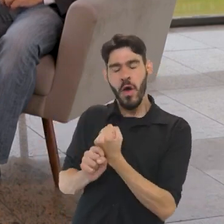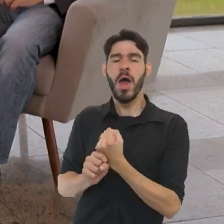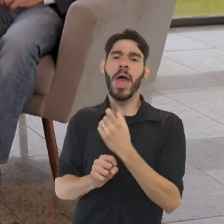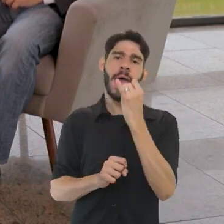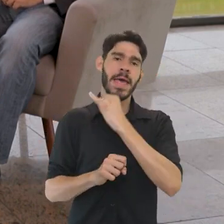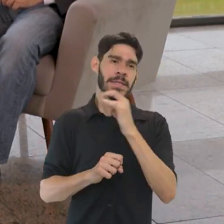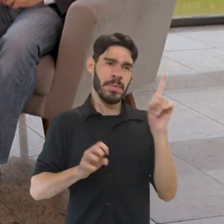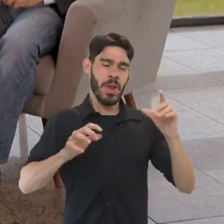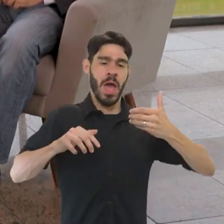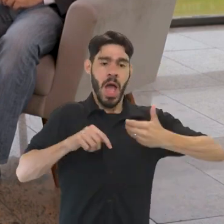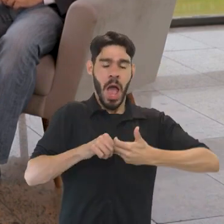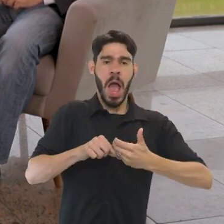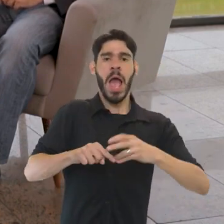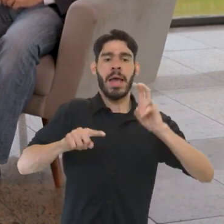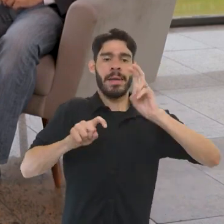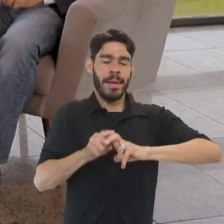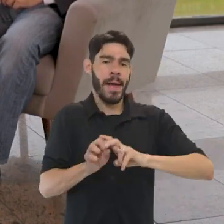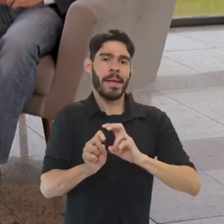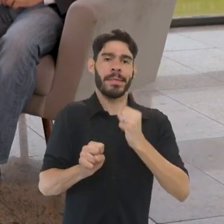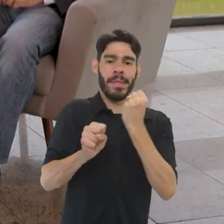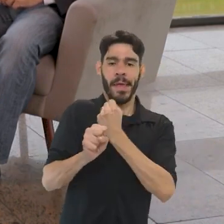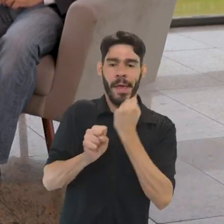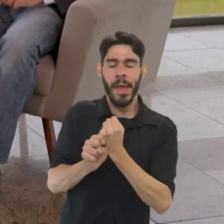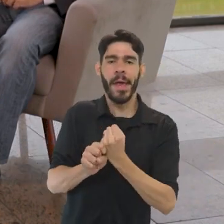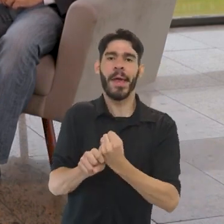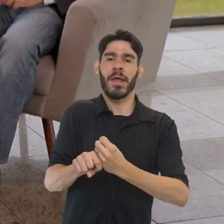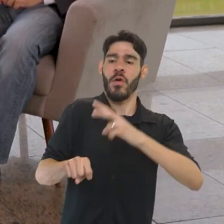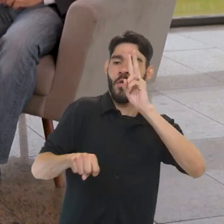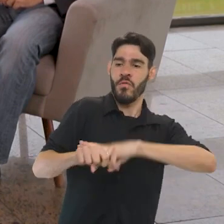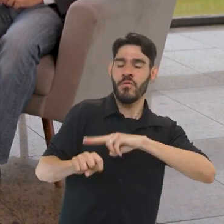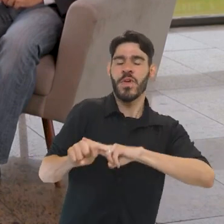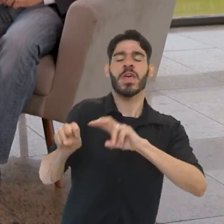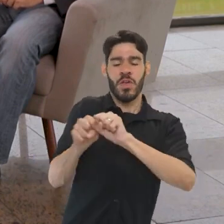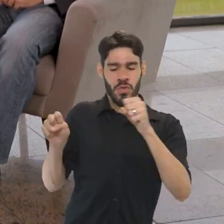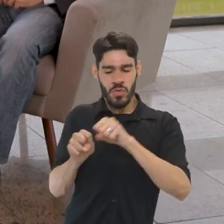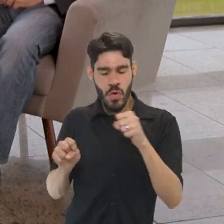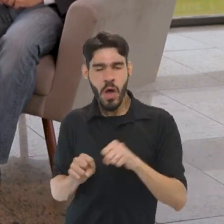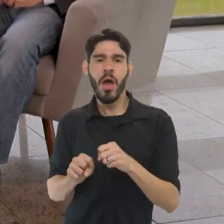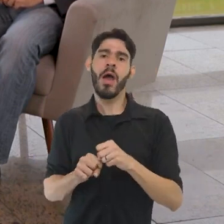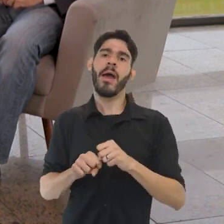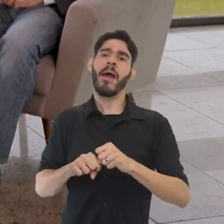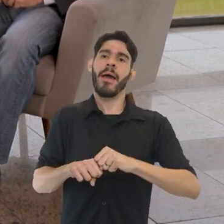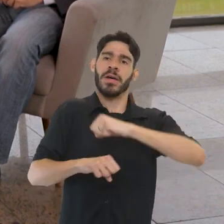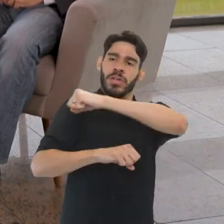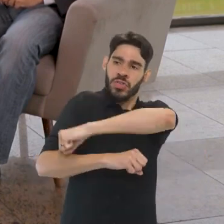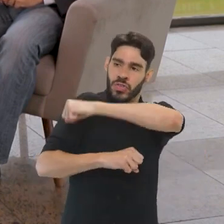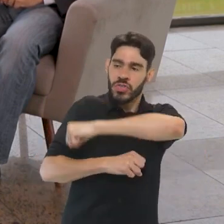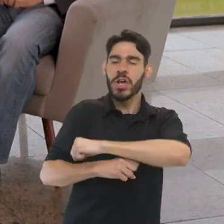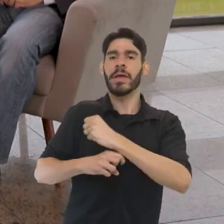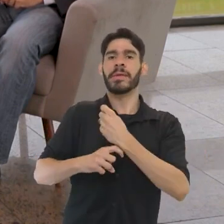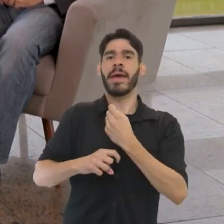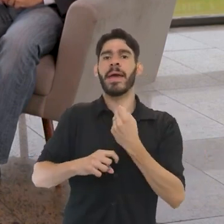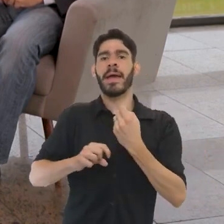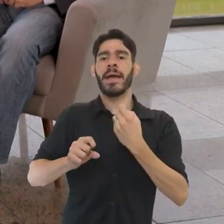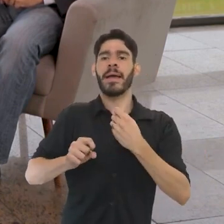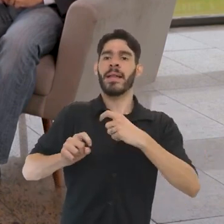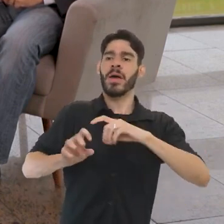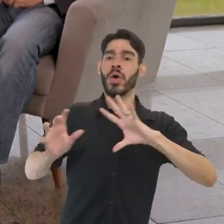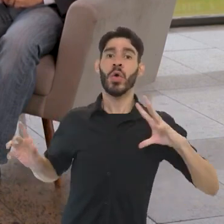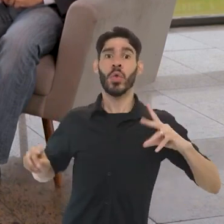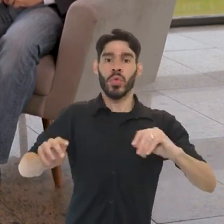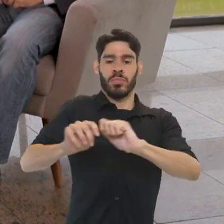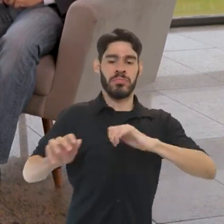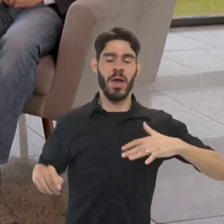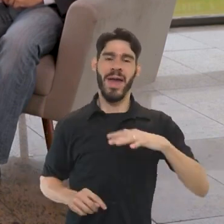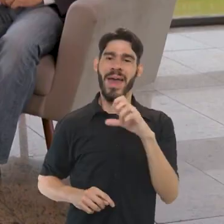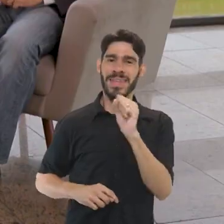como foi no Congresso, recompôs as cadeiras, recompôs as vidraças quebradas, recompôs as esquadrias das janelas, o plenário do STF,